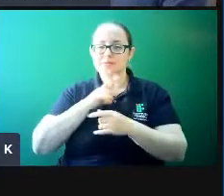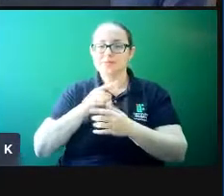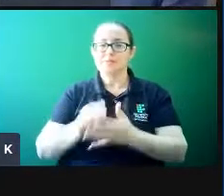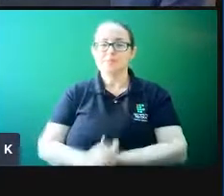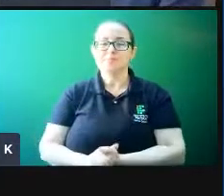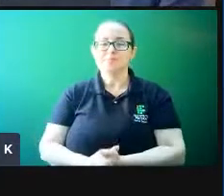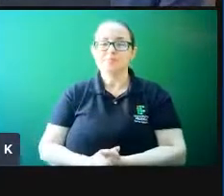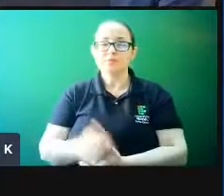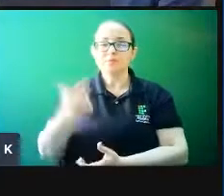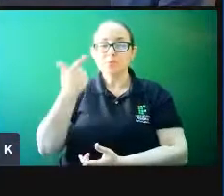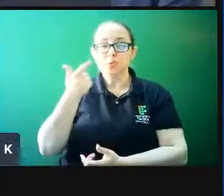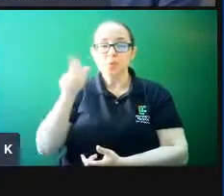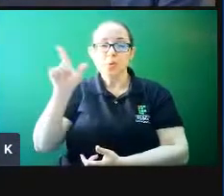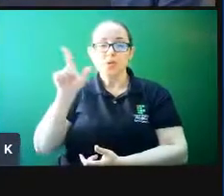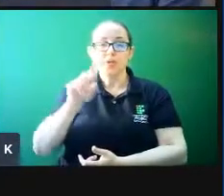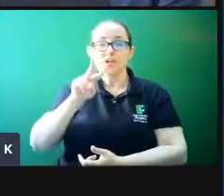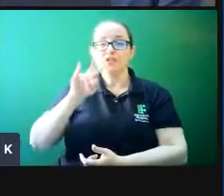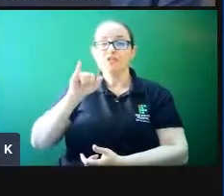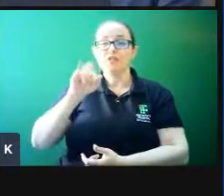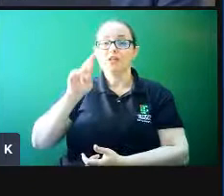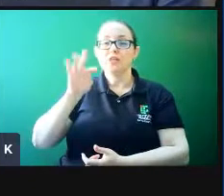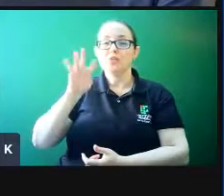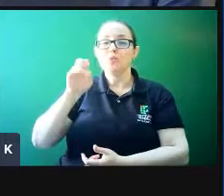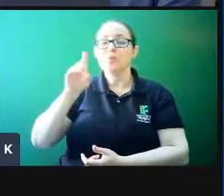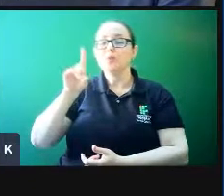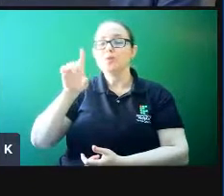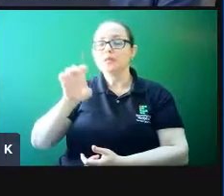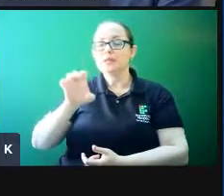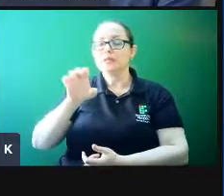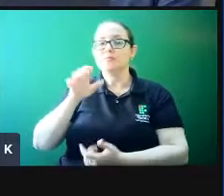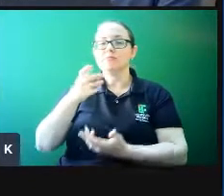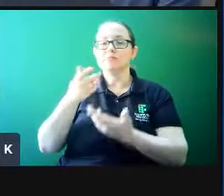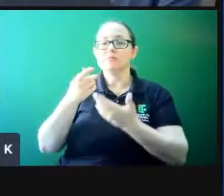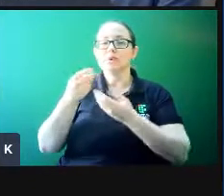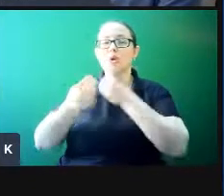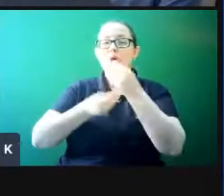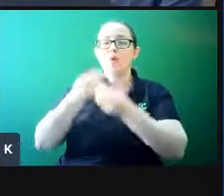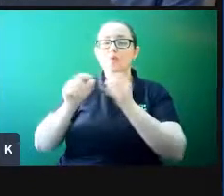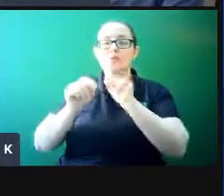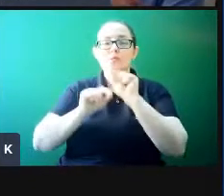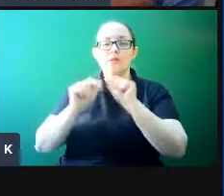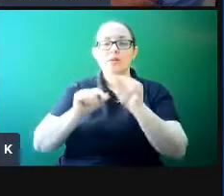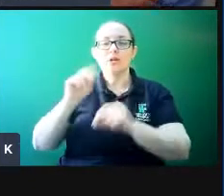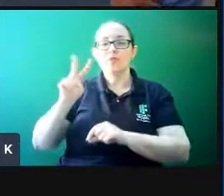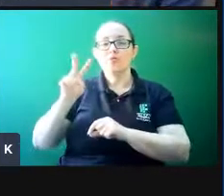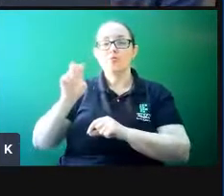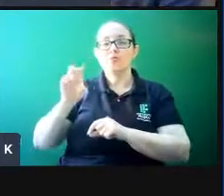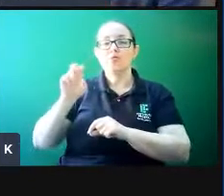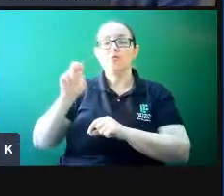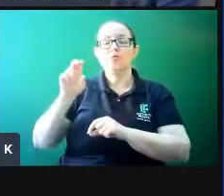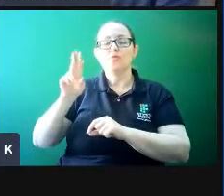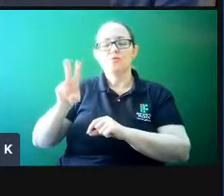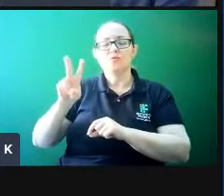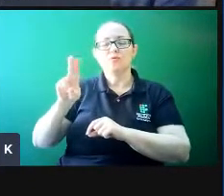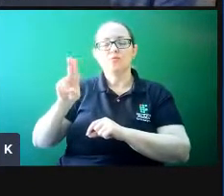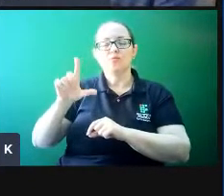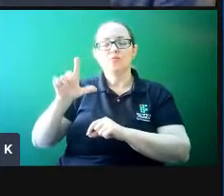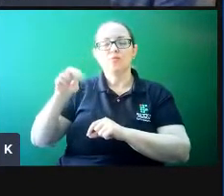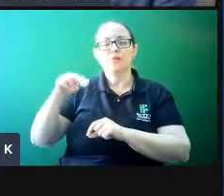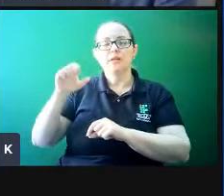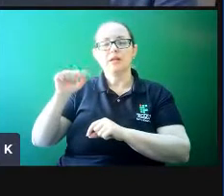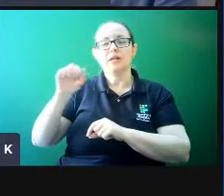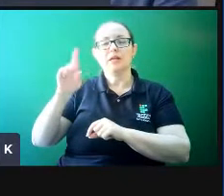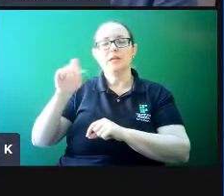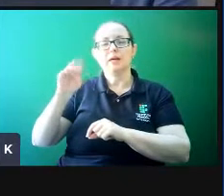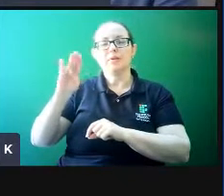Uma outra virtude, um outro elemento fundamental é a questão da vulnerabilidade, e isso aparece em todos os artigos